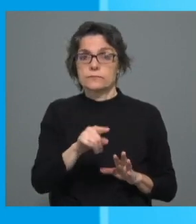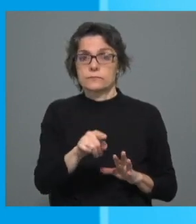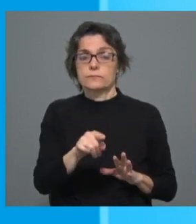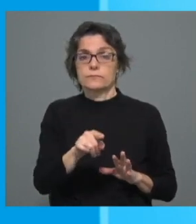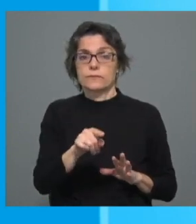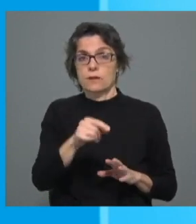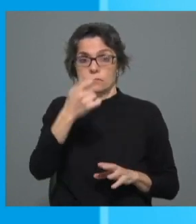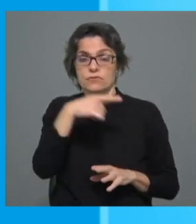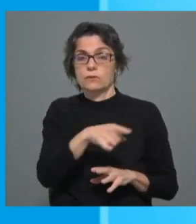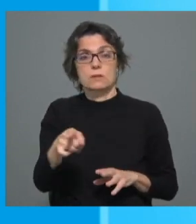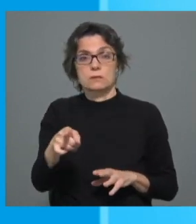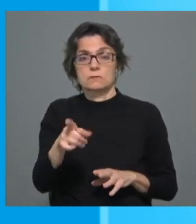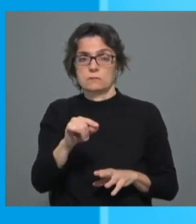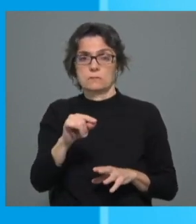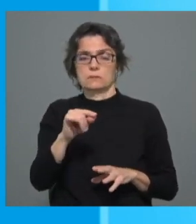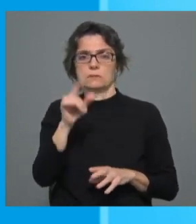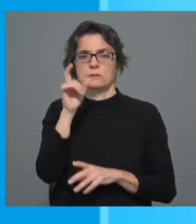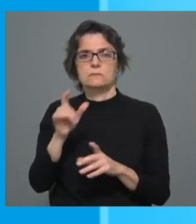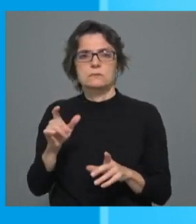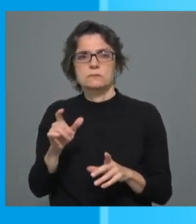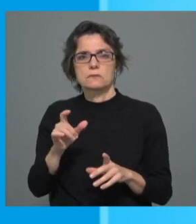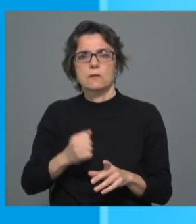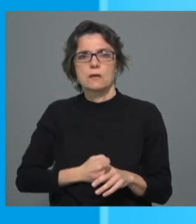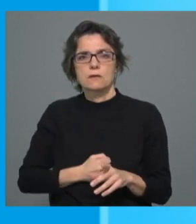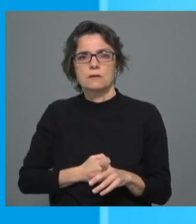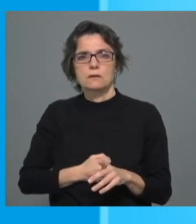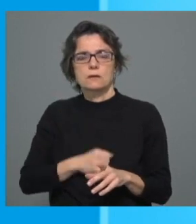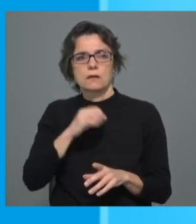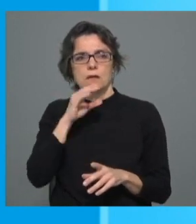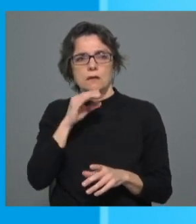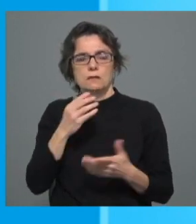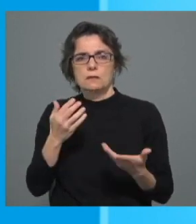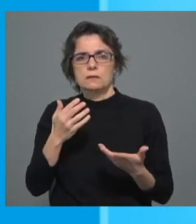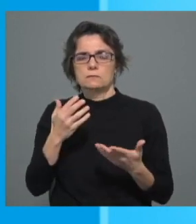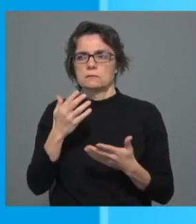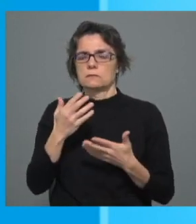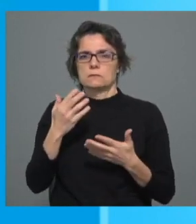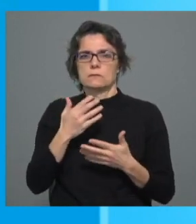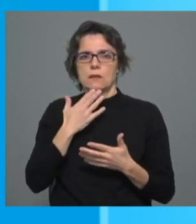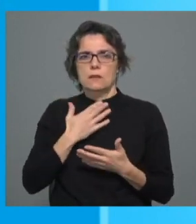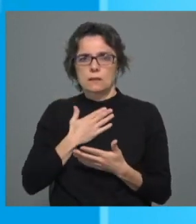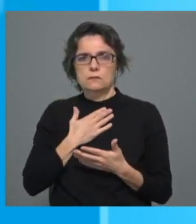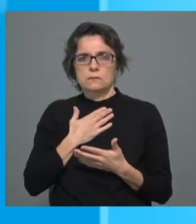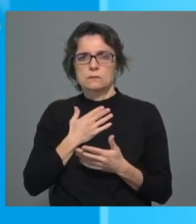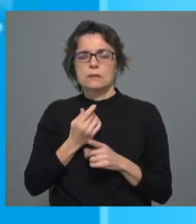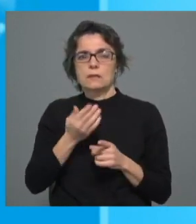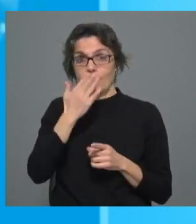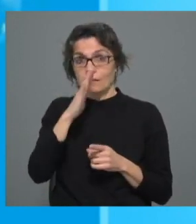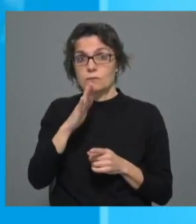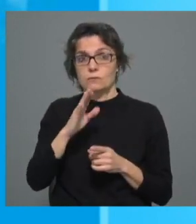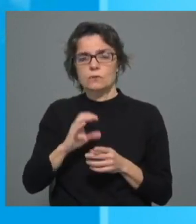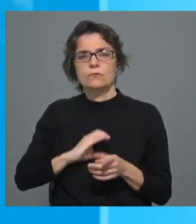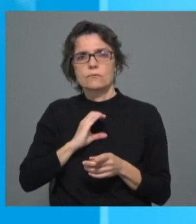e abalam também os católicos. Os católicos também se sentem perturbados por isto. E os católicos também têm uma atitude de confiança e de